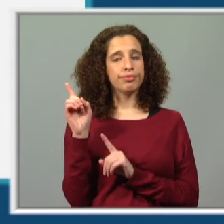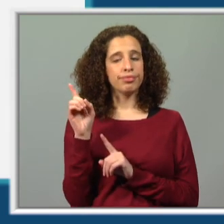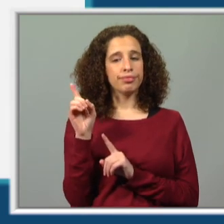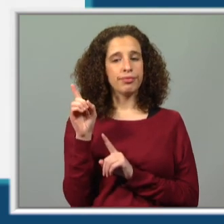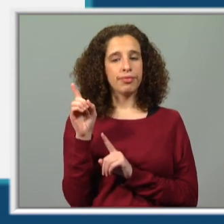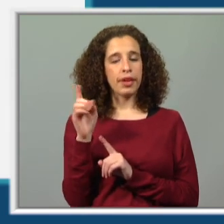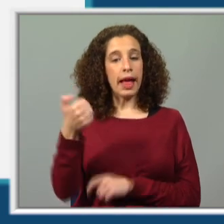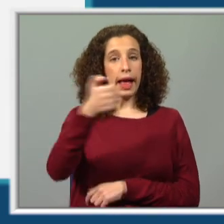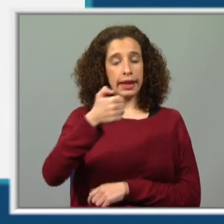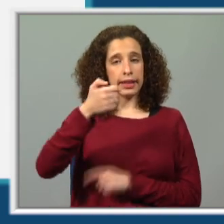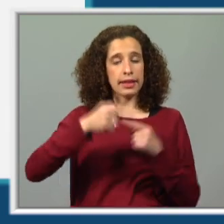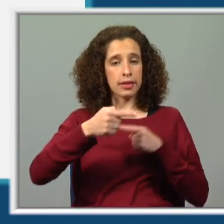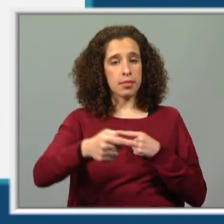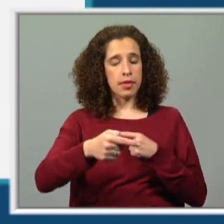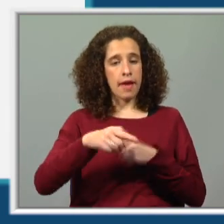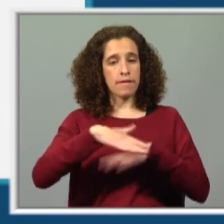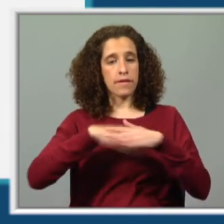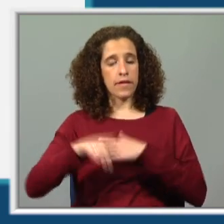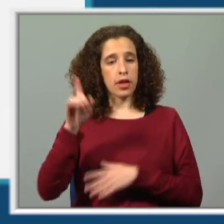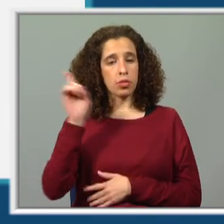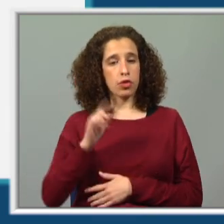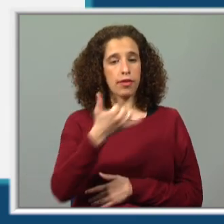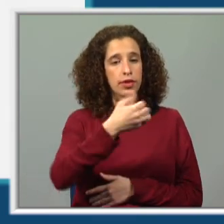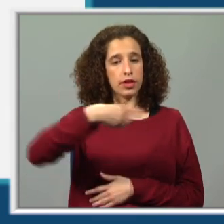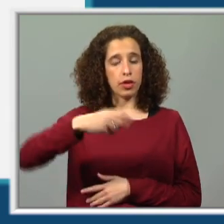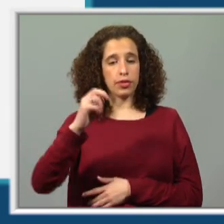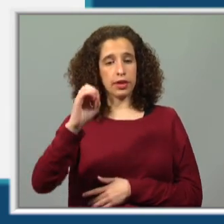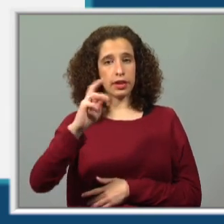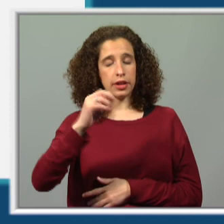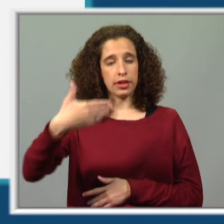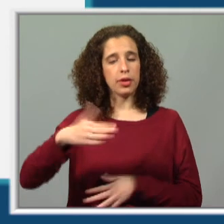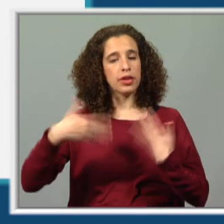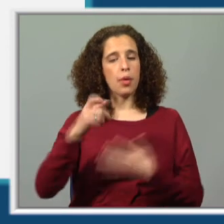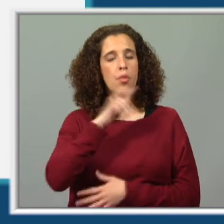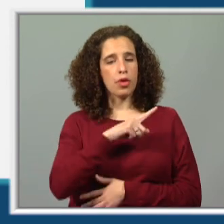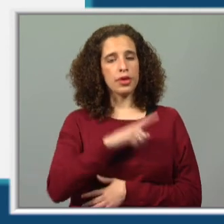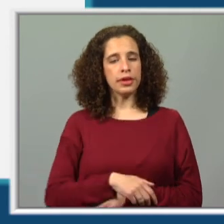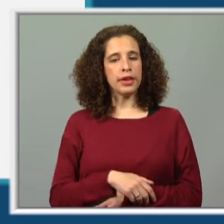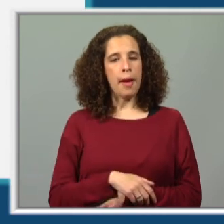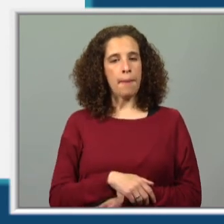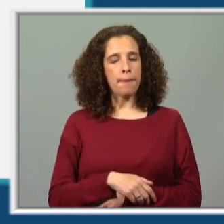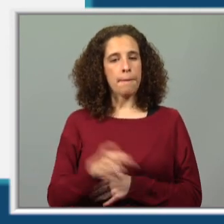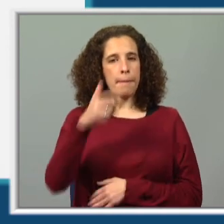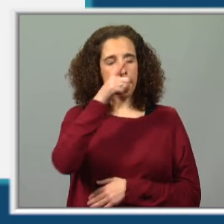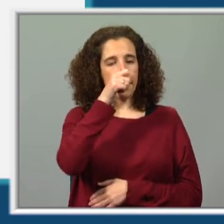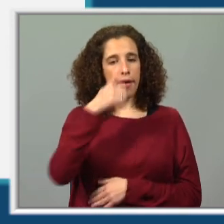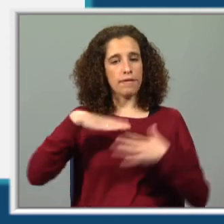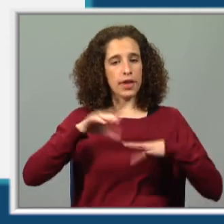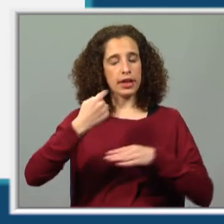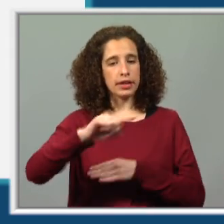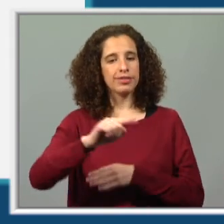a quinta semana, que era composta pelos dias 29, 30 e 31. Então, era possível as nossas formiguinhas irem de férias?